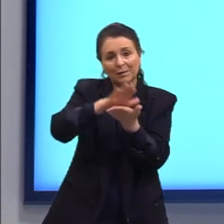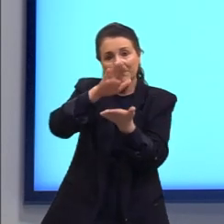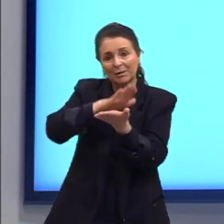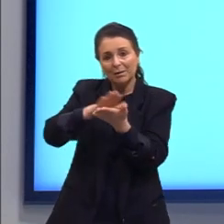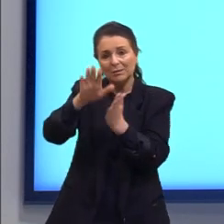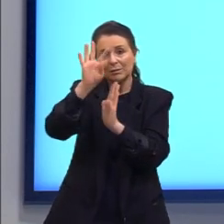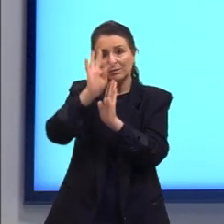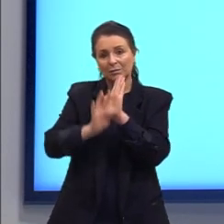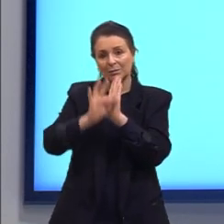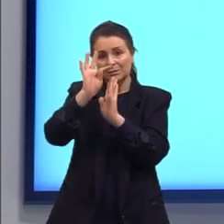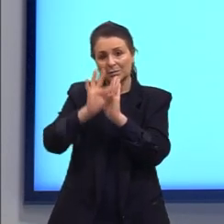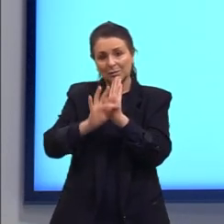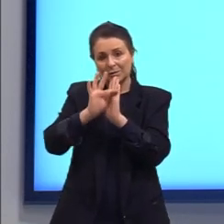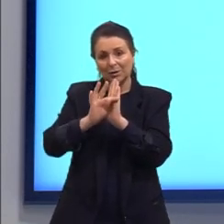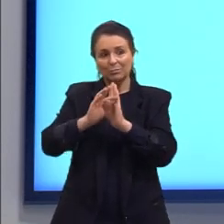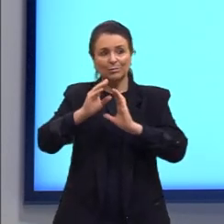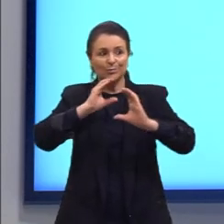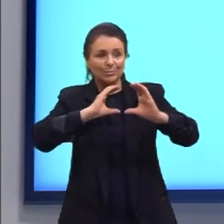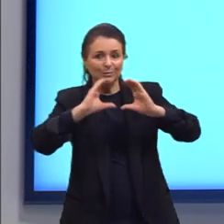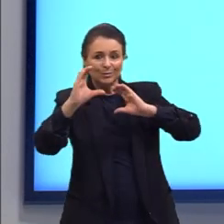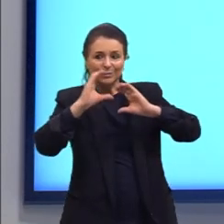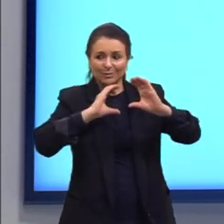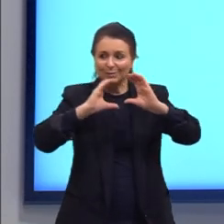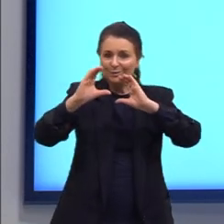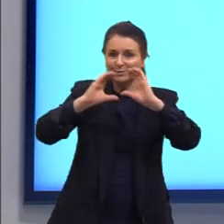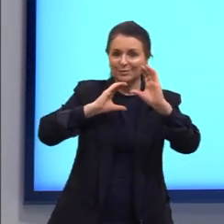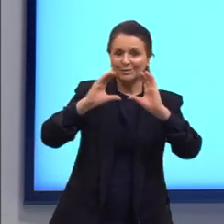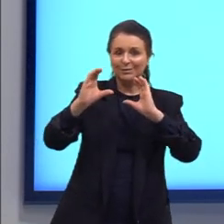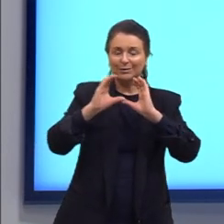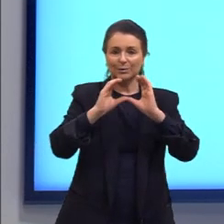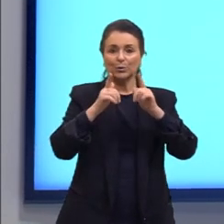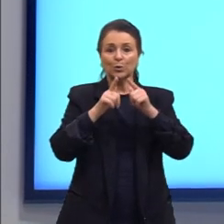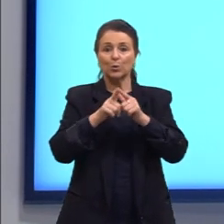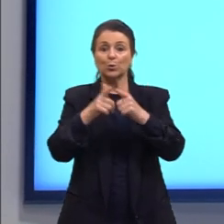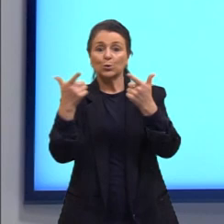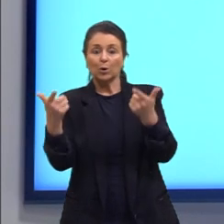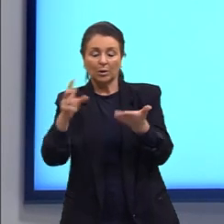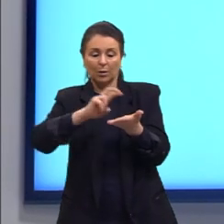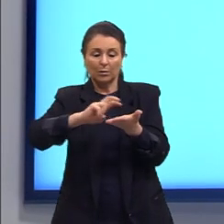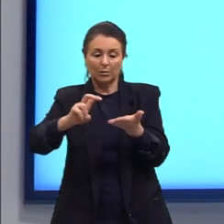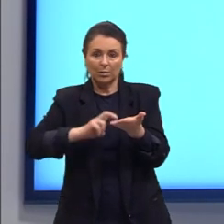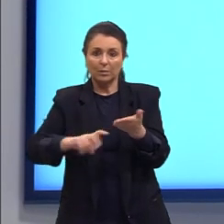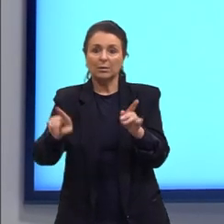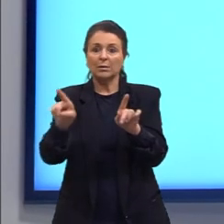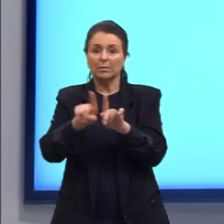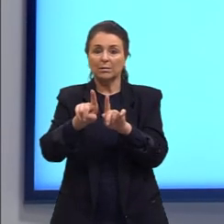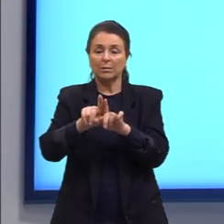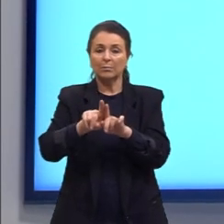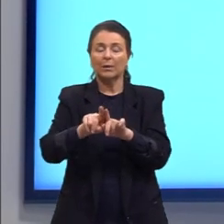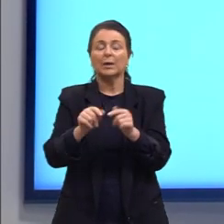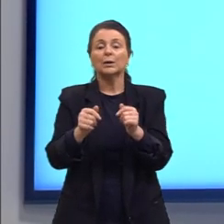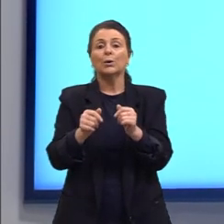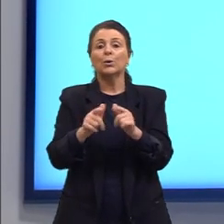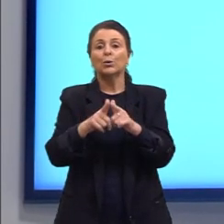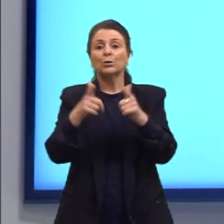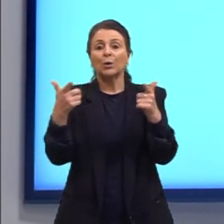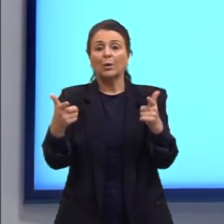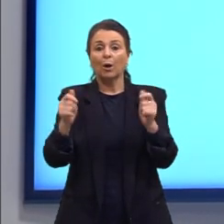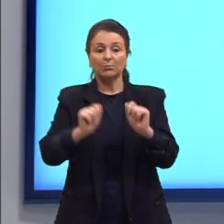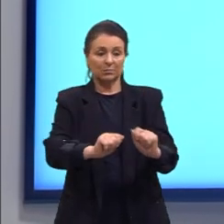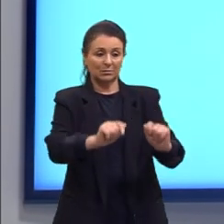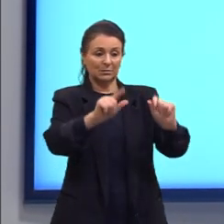texto nos meios de suporte, como o jornal impresso ou até o jornal televisionado.